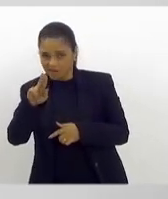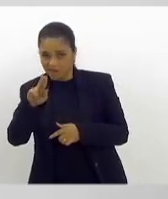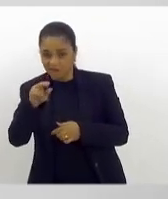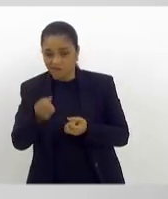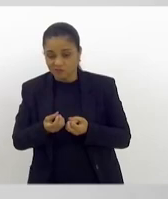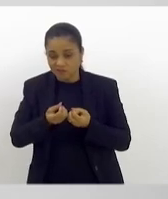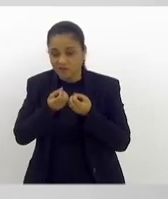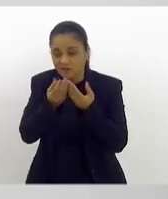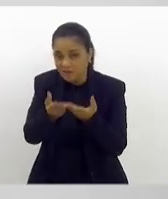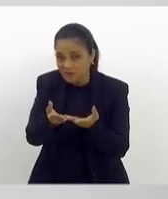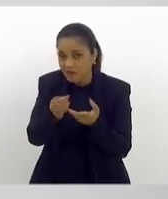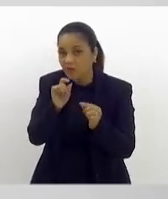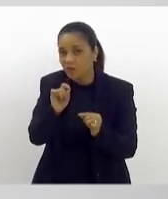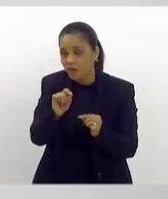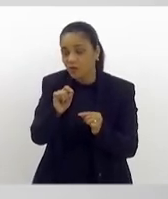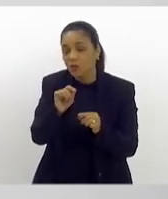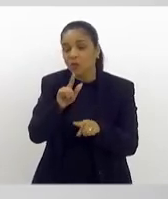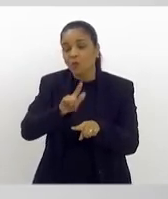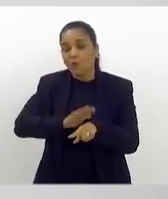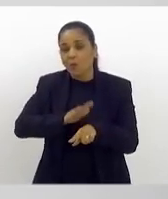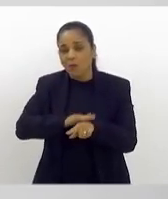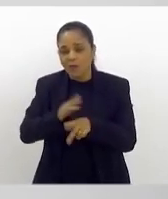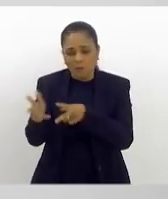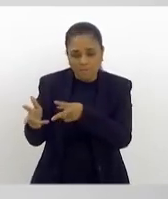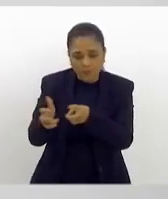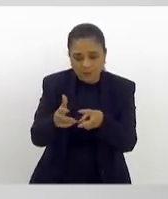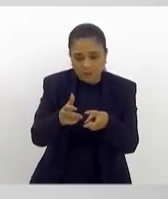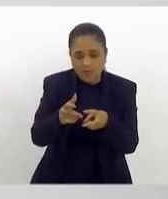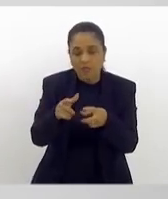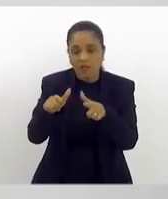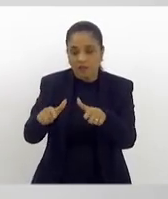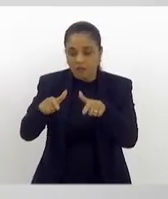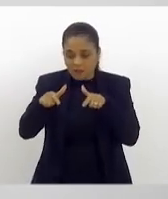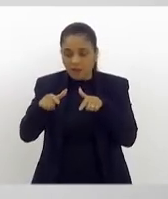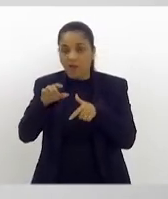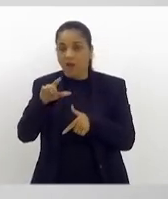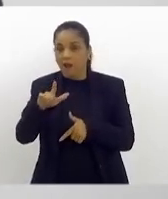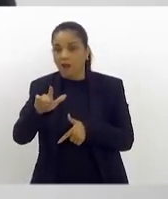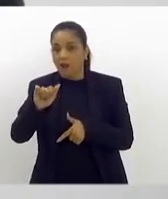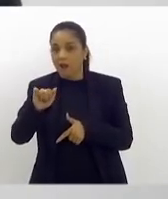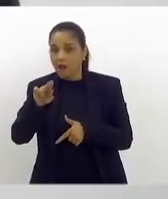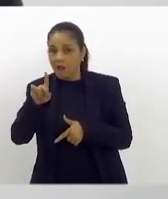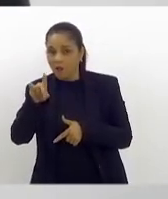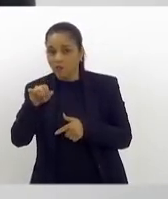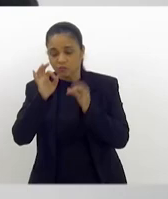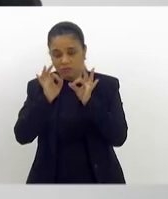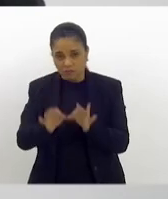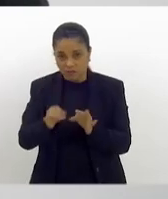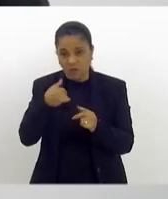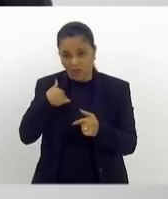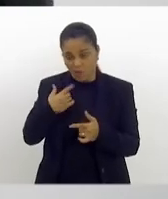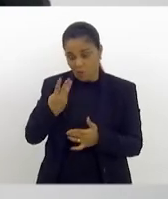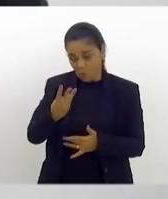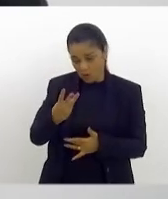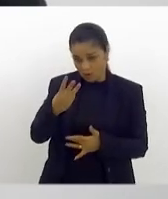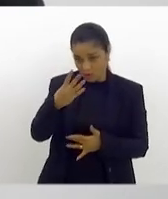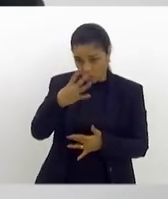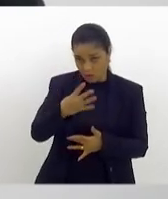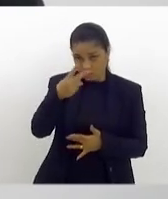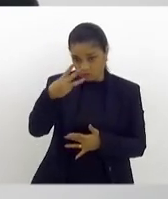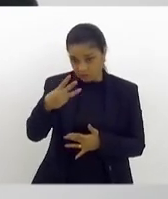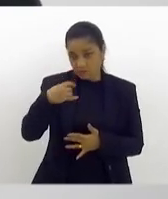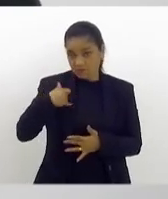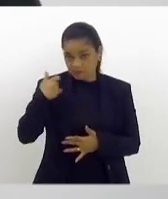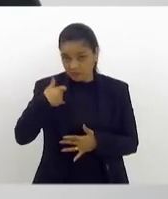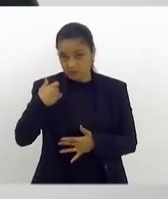diagnosticado no tempo certo. Eu já tenho 43 anos de idade. Convivi na minha infância certamente